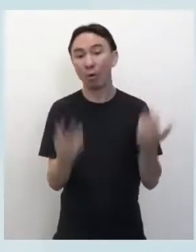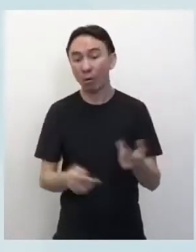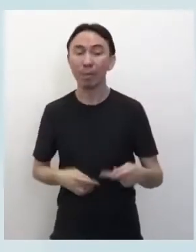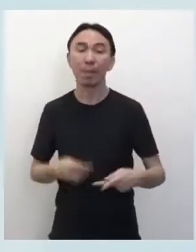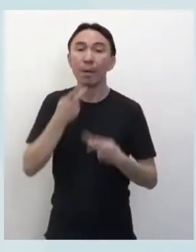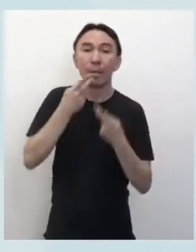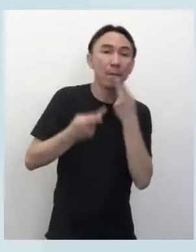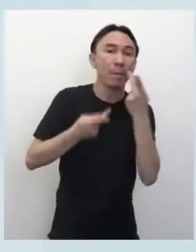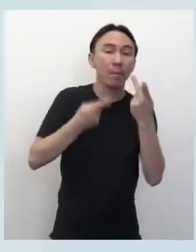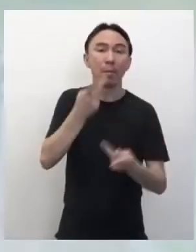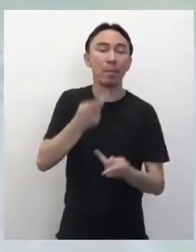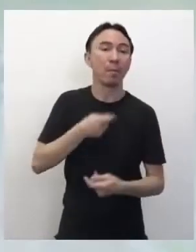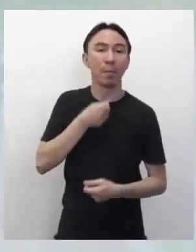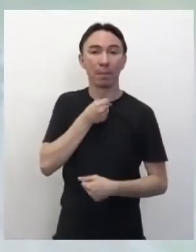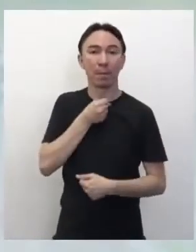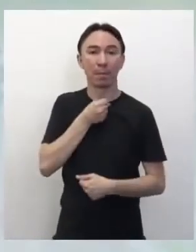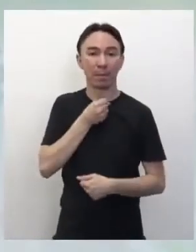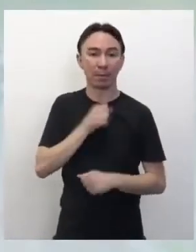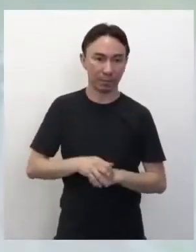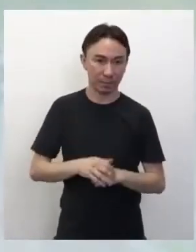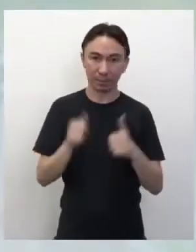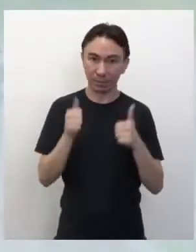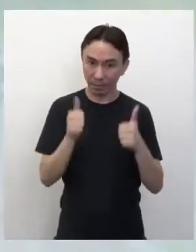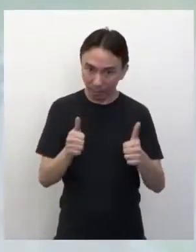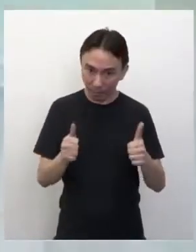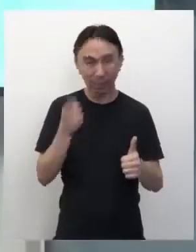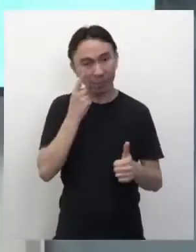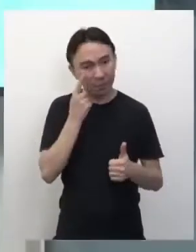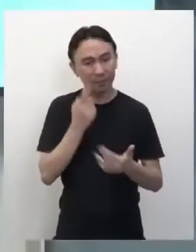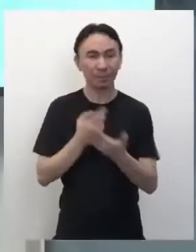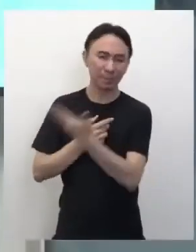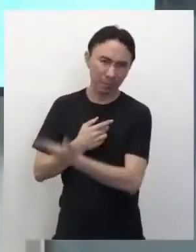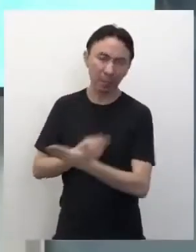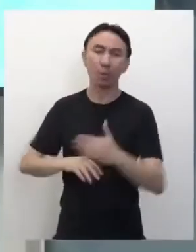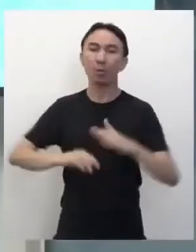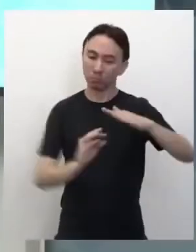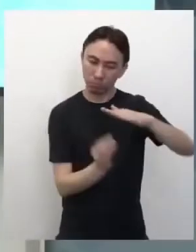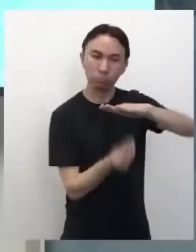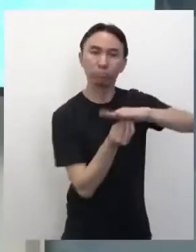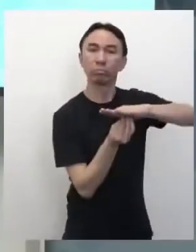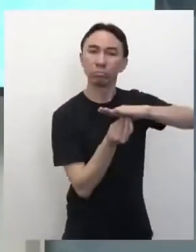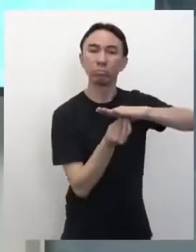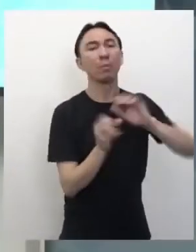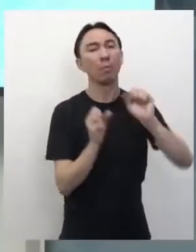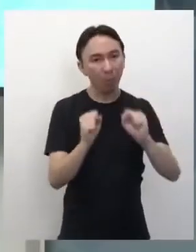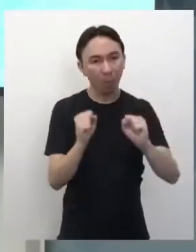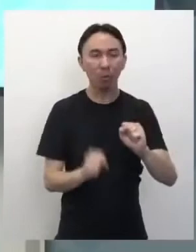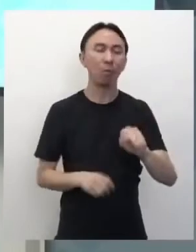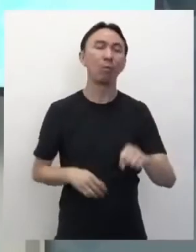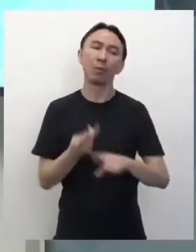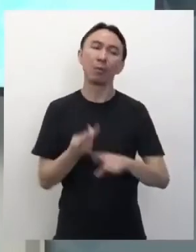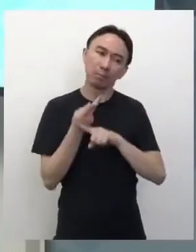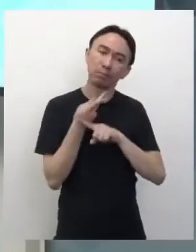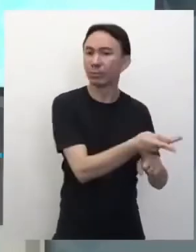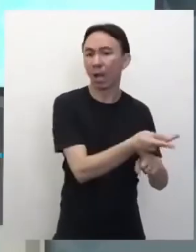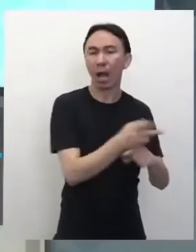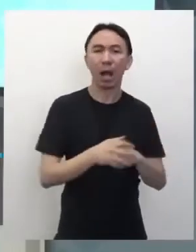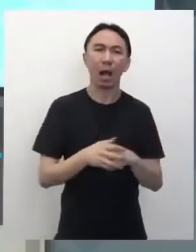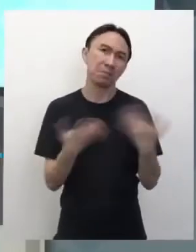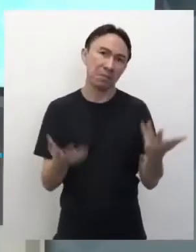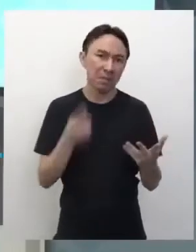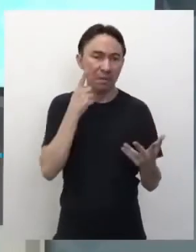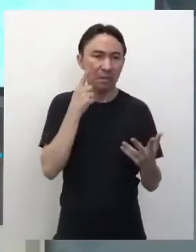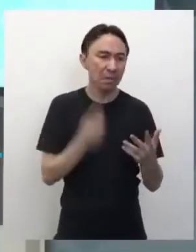está disponível no repositório. A aula fica disponível para vocês acessarem o momento que vocês quiserem, pausarem, voltarem,